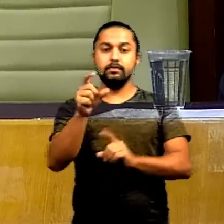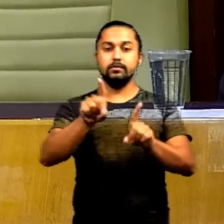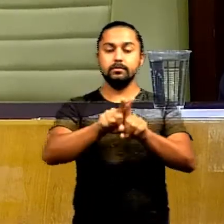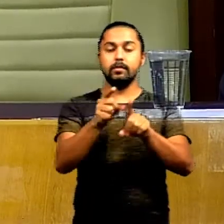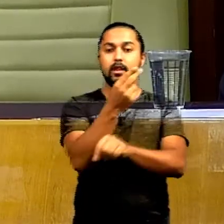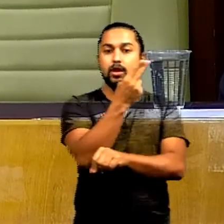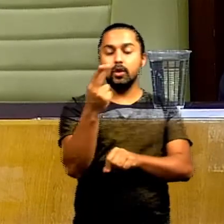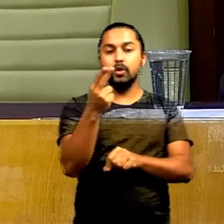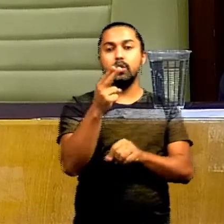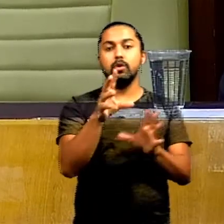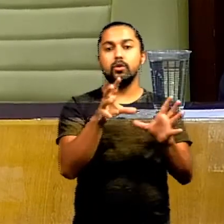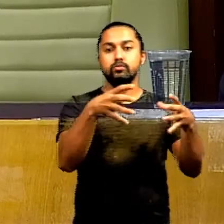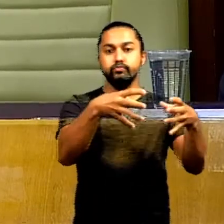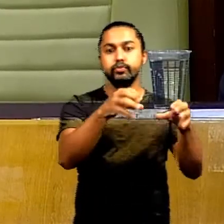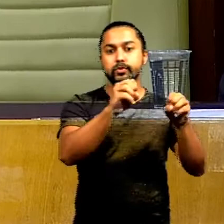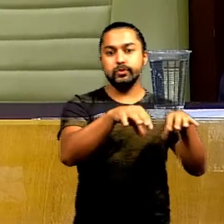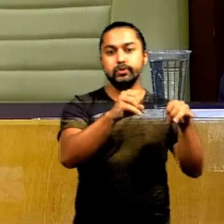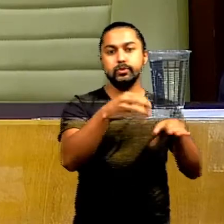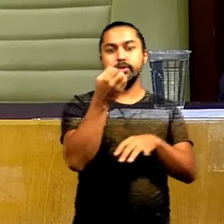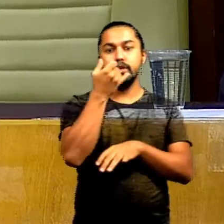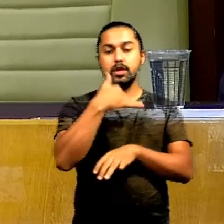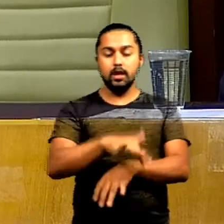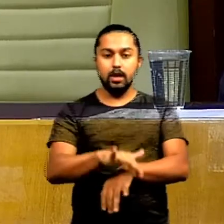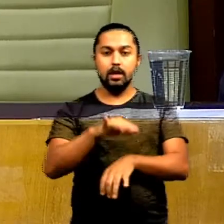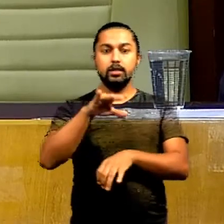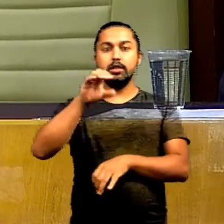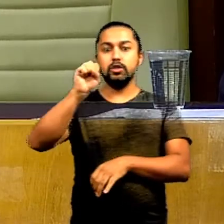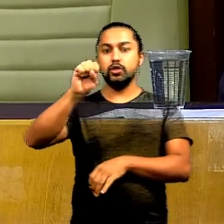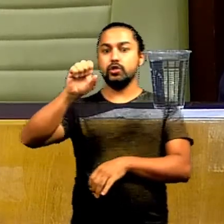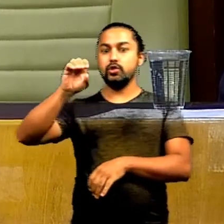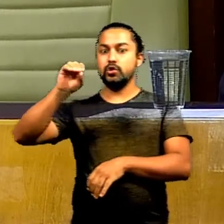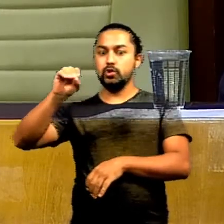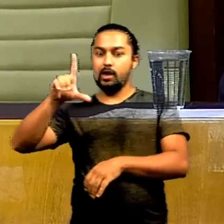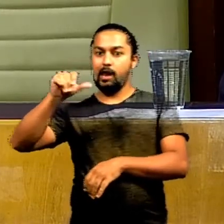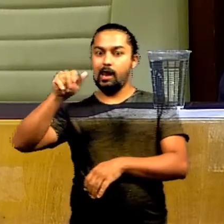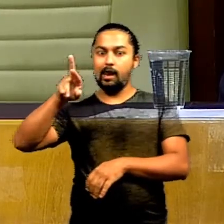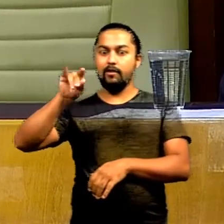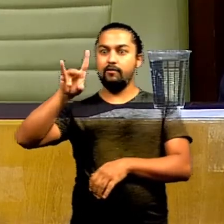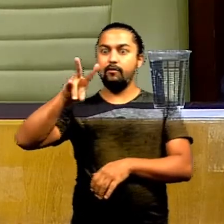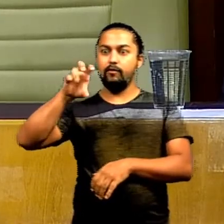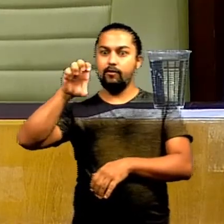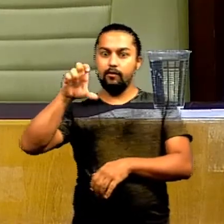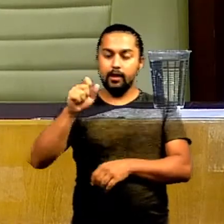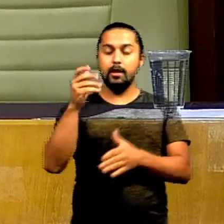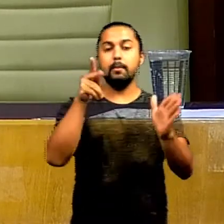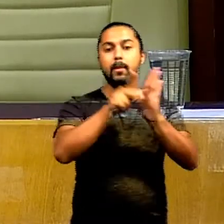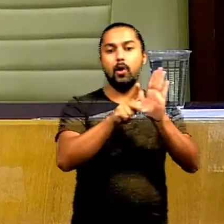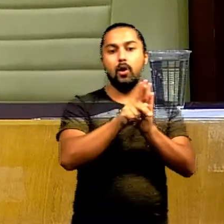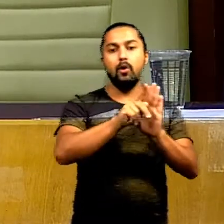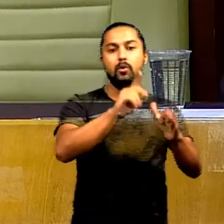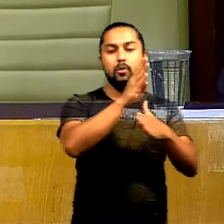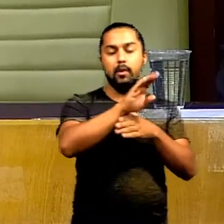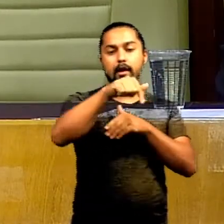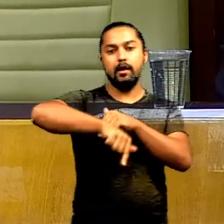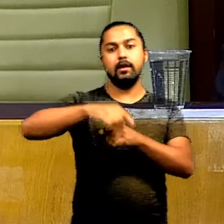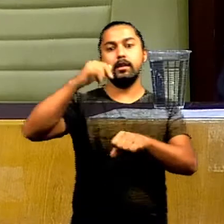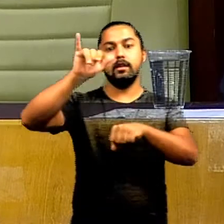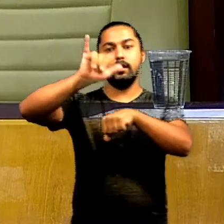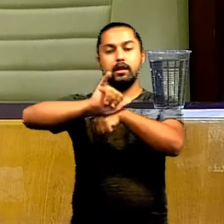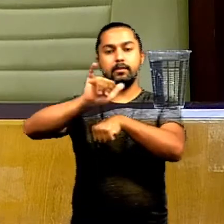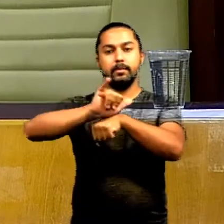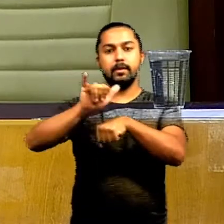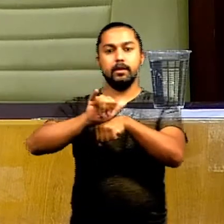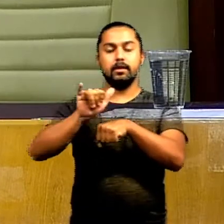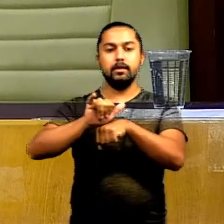denomina de Centro Municipal de Educação Infantil, Solar Ville, maior que o cimeio localizado no residencial Solar Ville, nesta capital. A vereadora